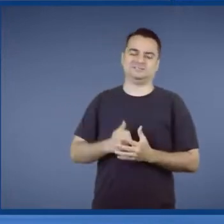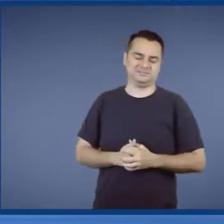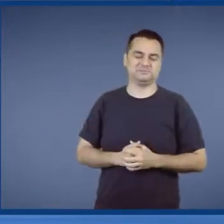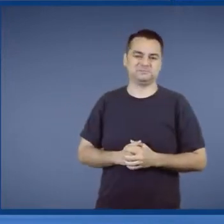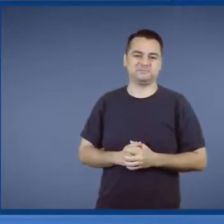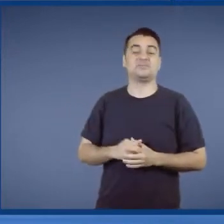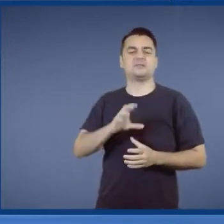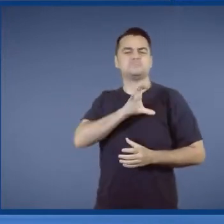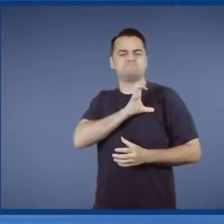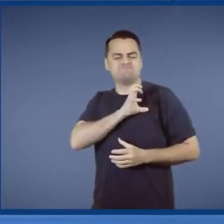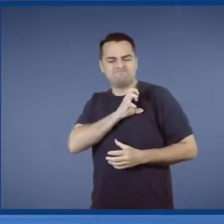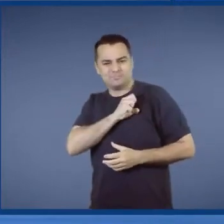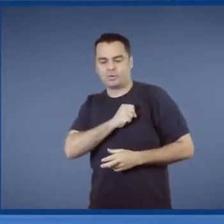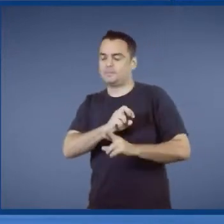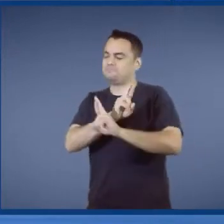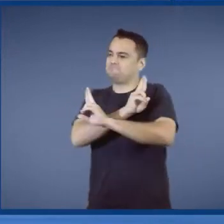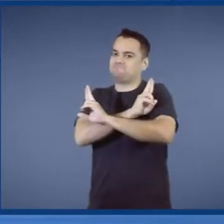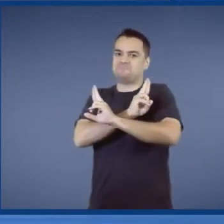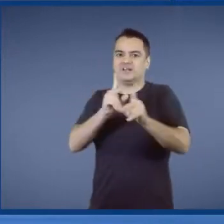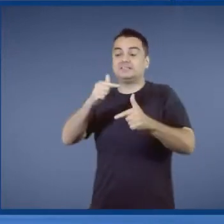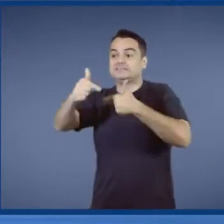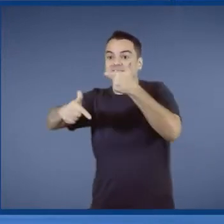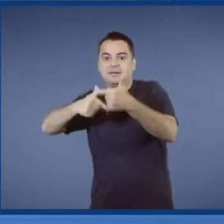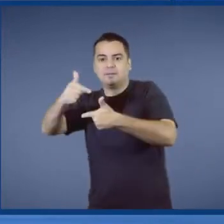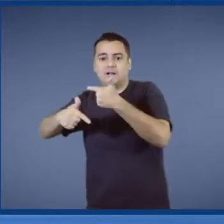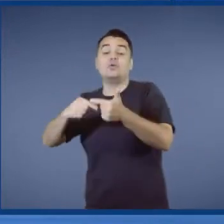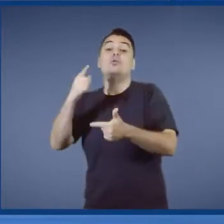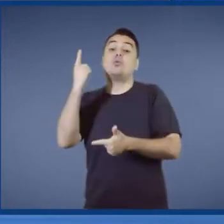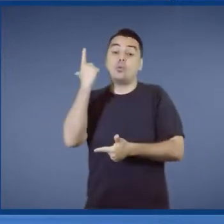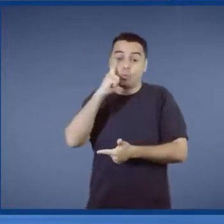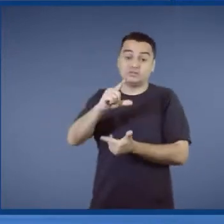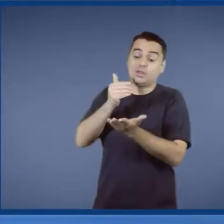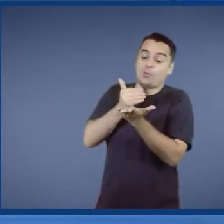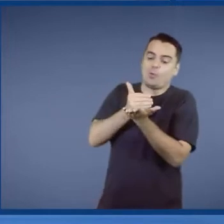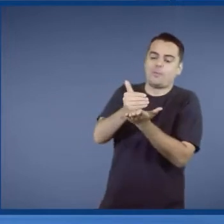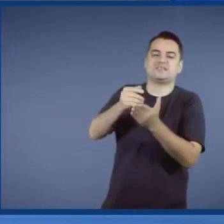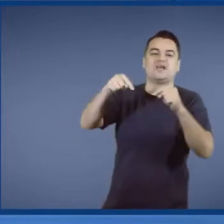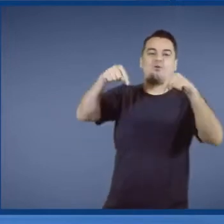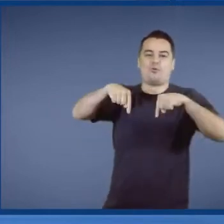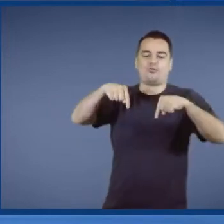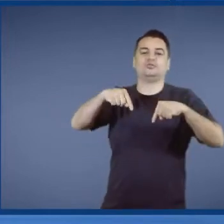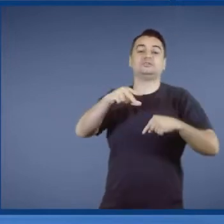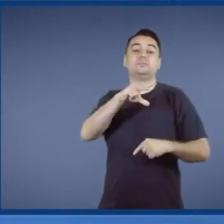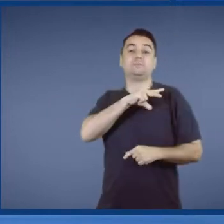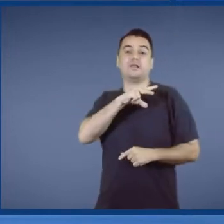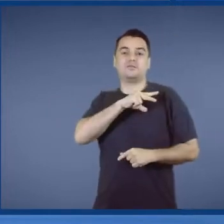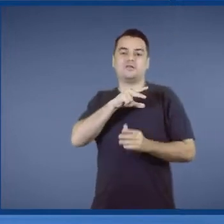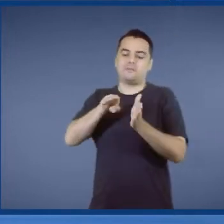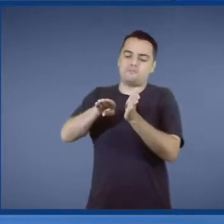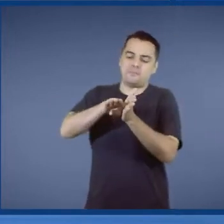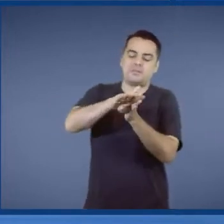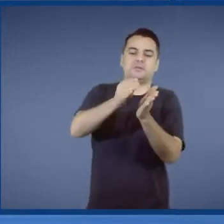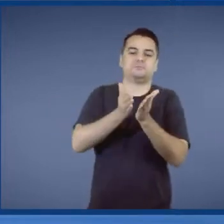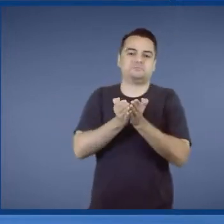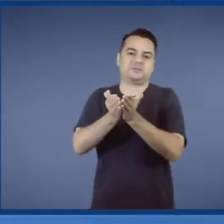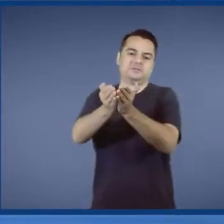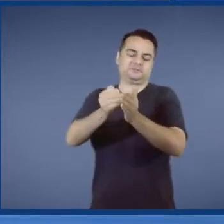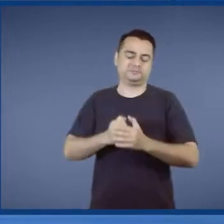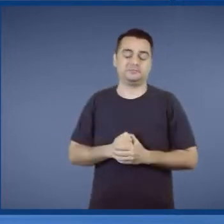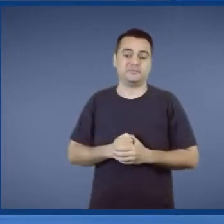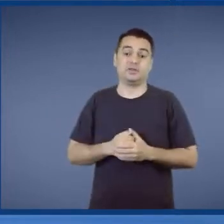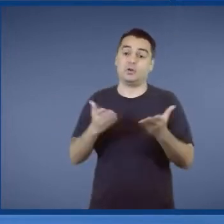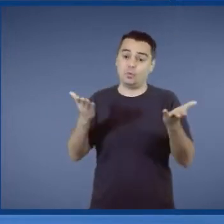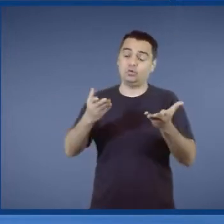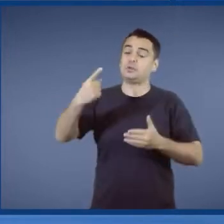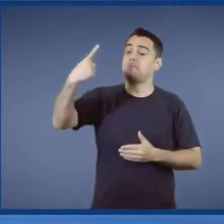fez a diferença. Essa paixão é que permitiu que a gente iniciasse esse ciclo aqui. Que é o ciclo de privatizações portuárias. A primeira